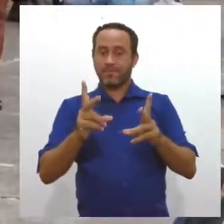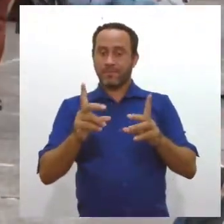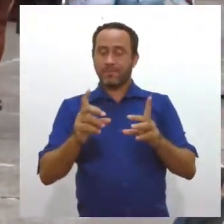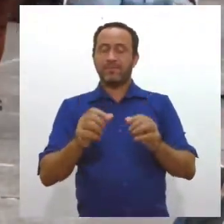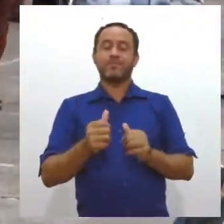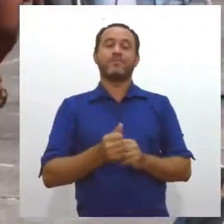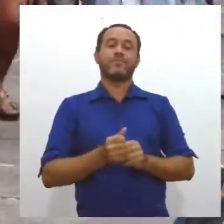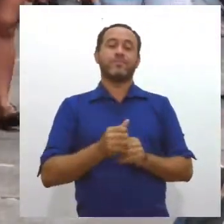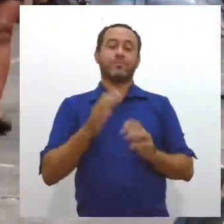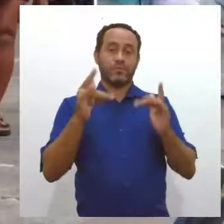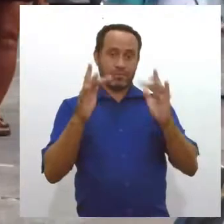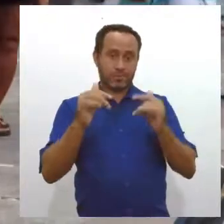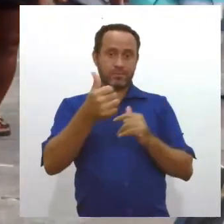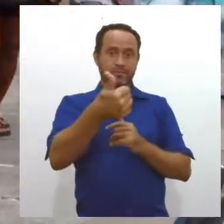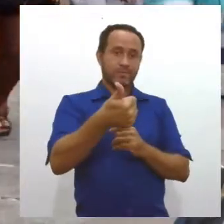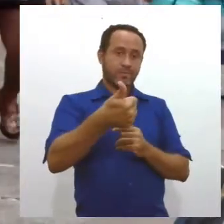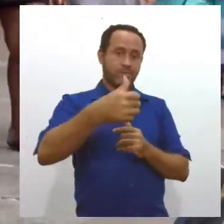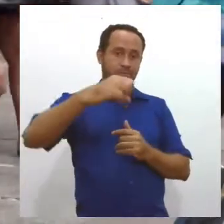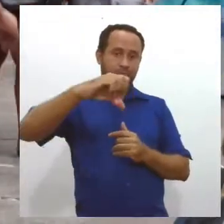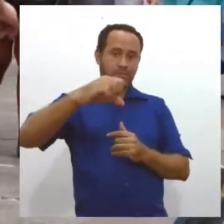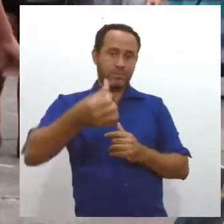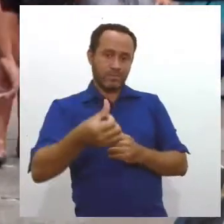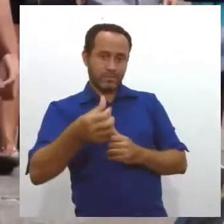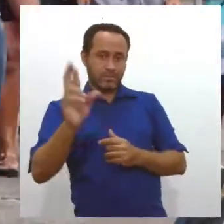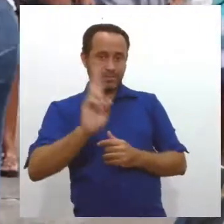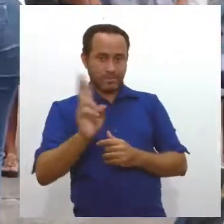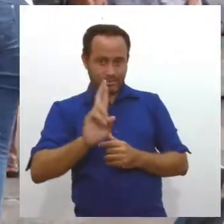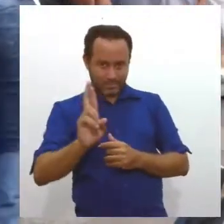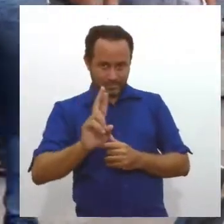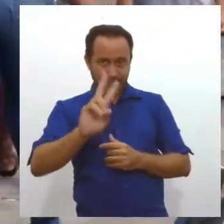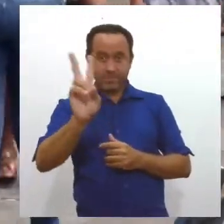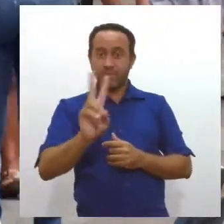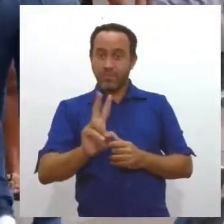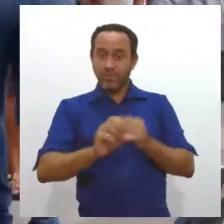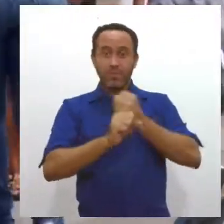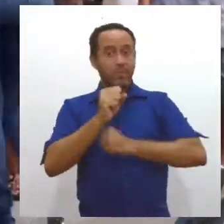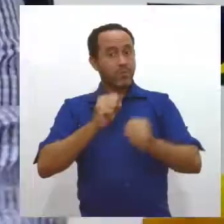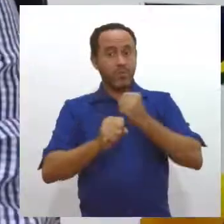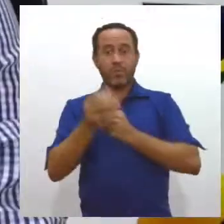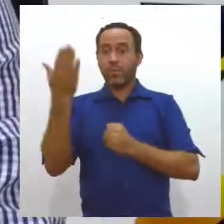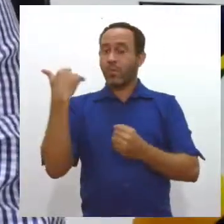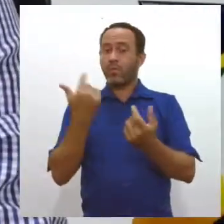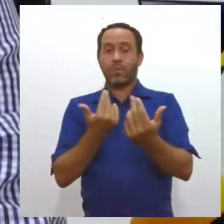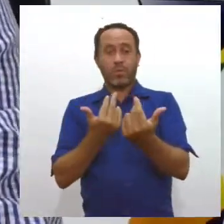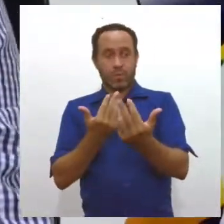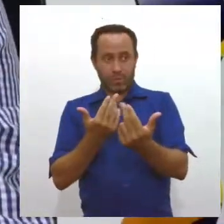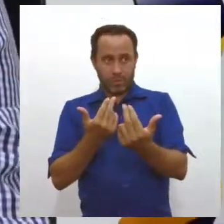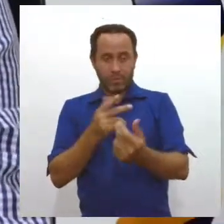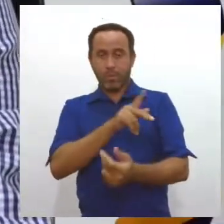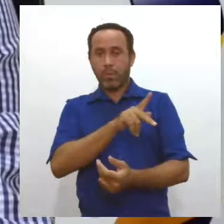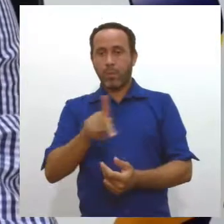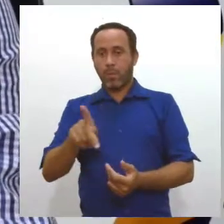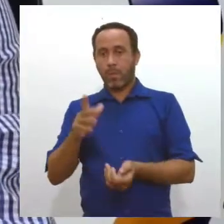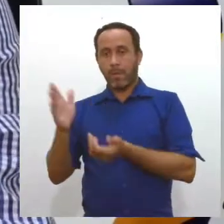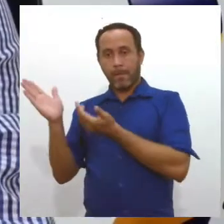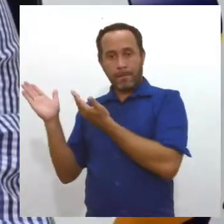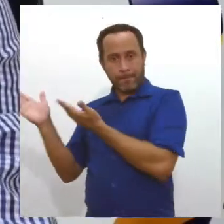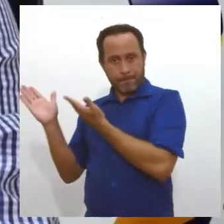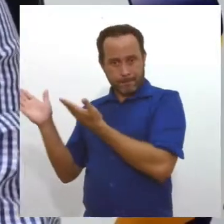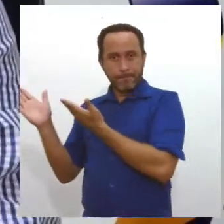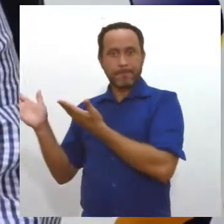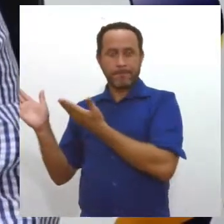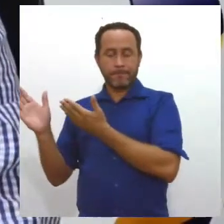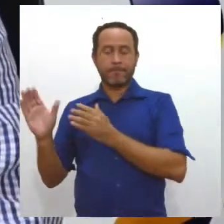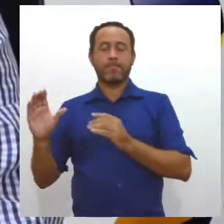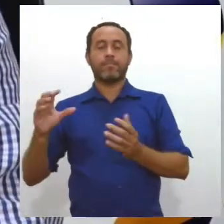R$ 196,00. Valor igual ao ano passado. O presidente da Câmara dos Dirigentes